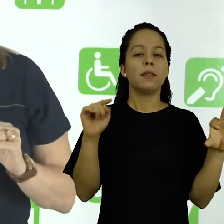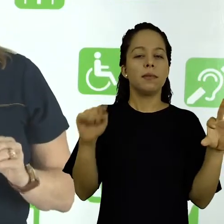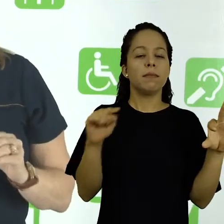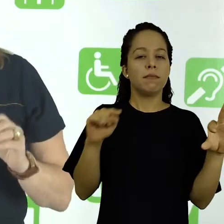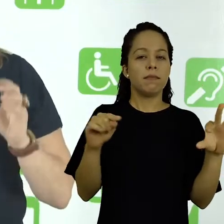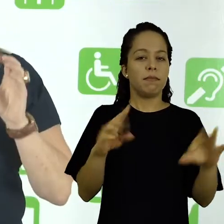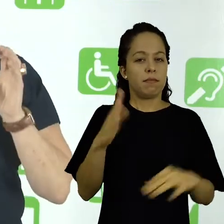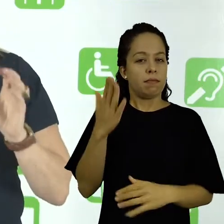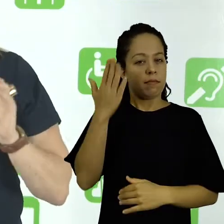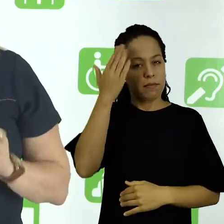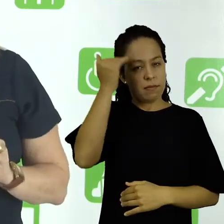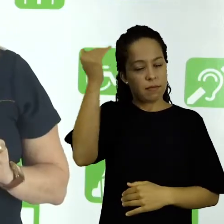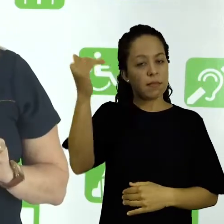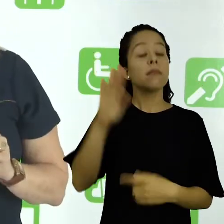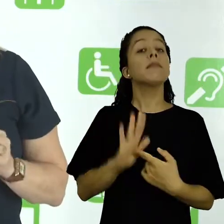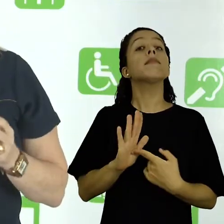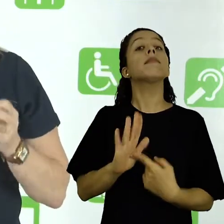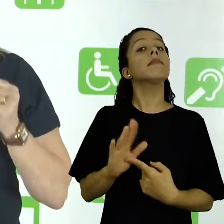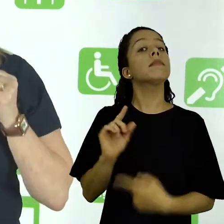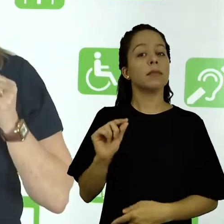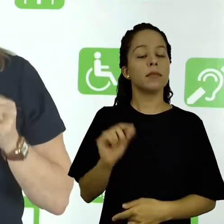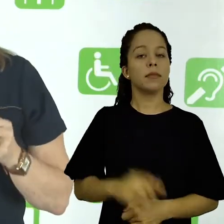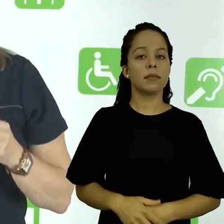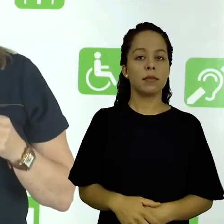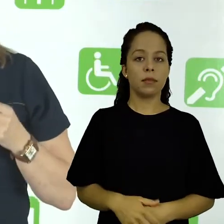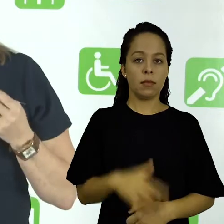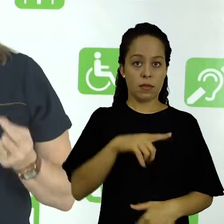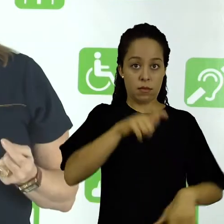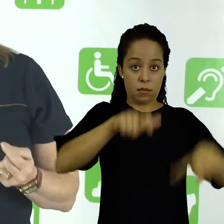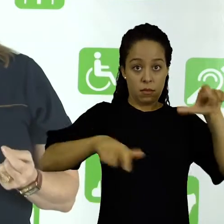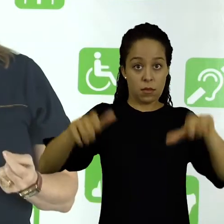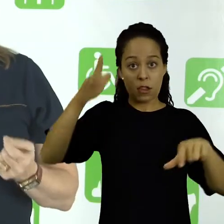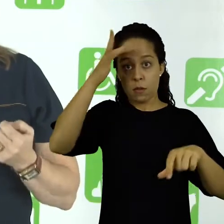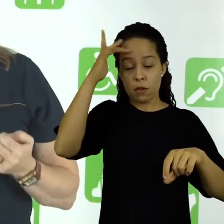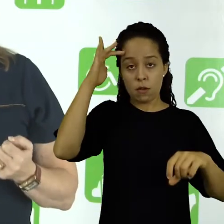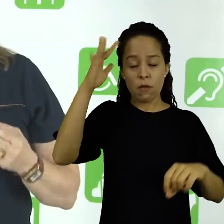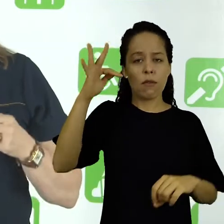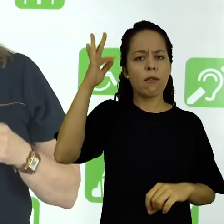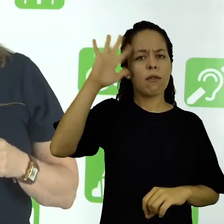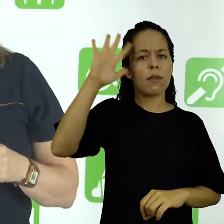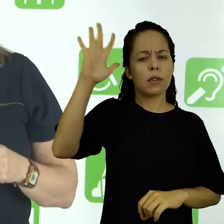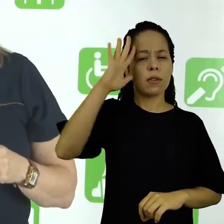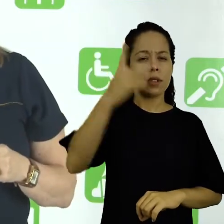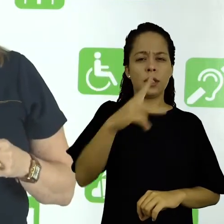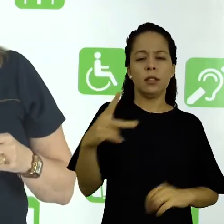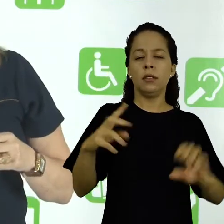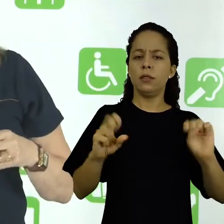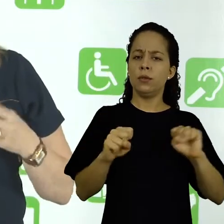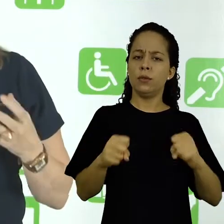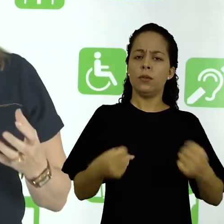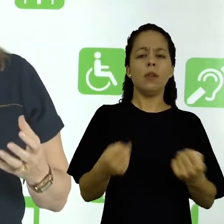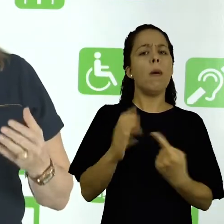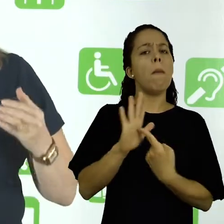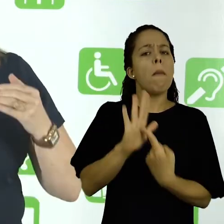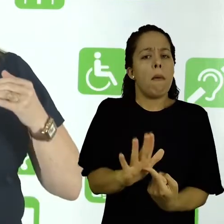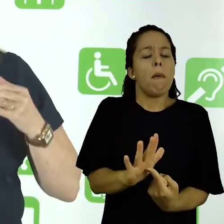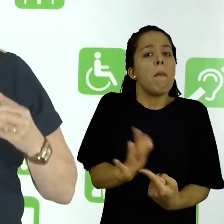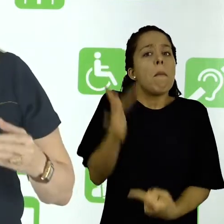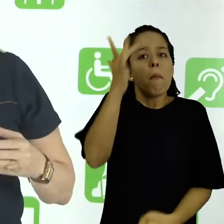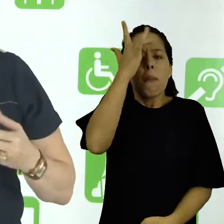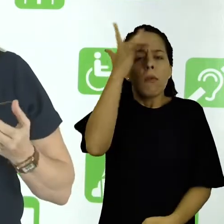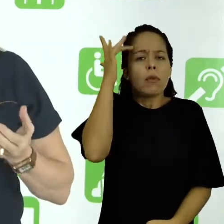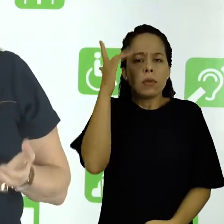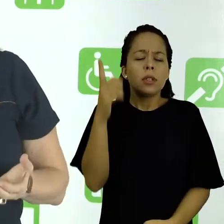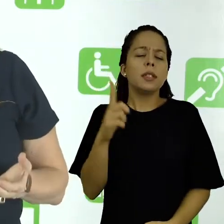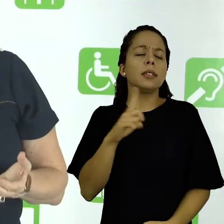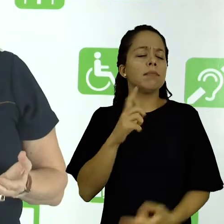Nietzsche que diz o seguinte, o esforço dos filósofos tende a compreender o que o homem se